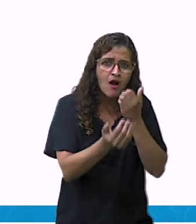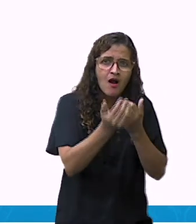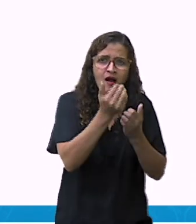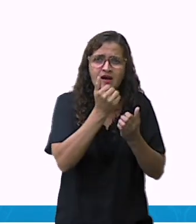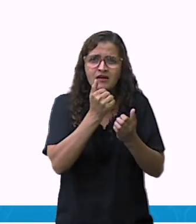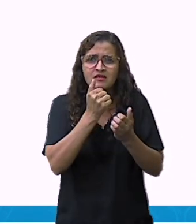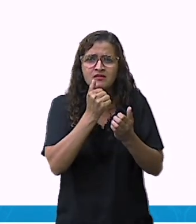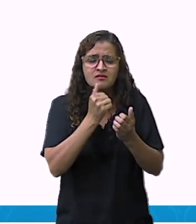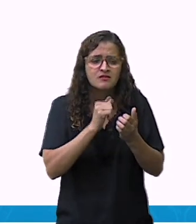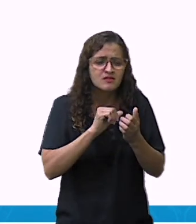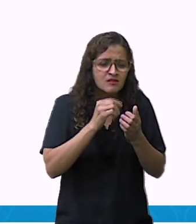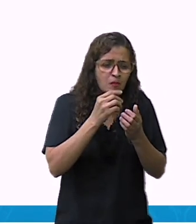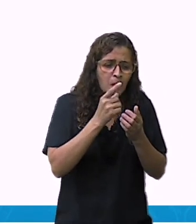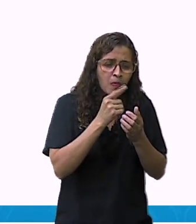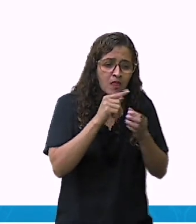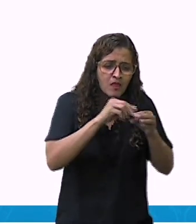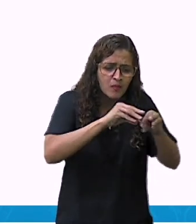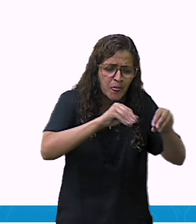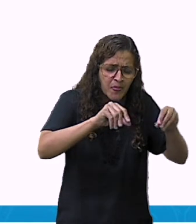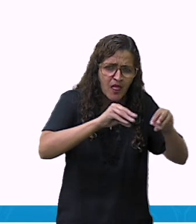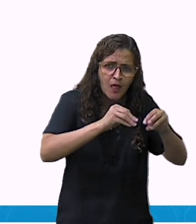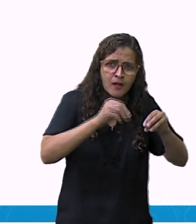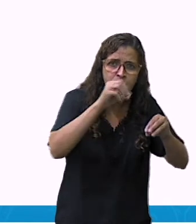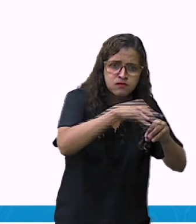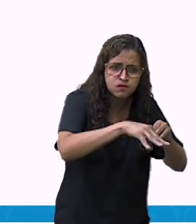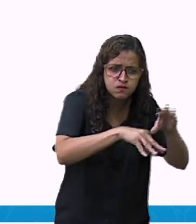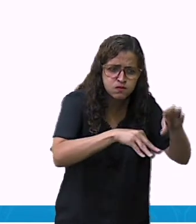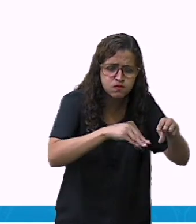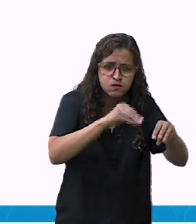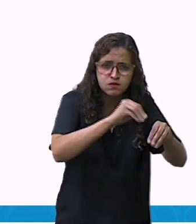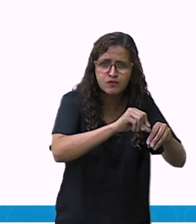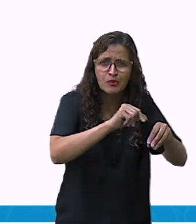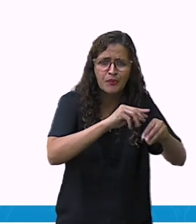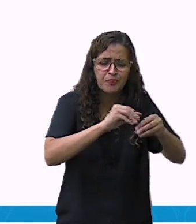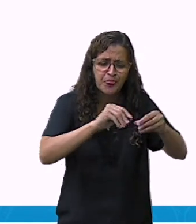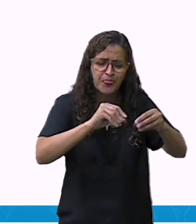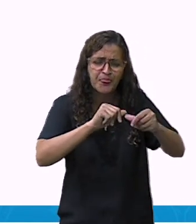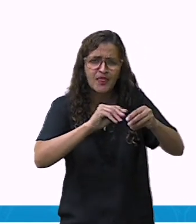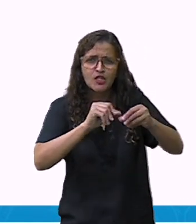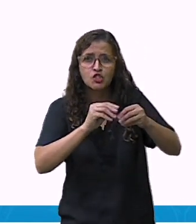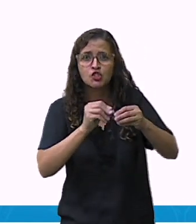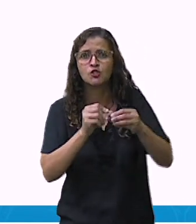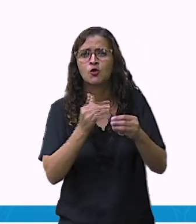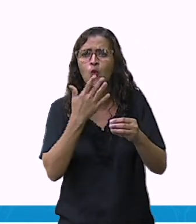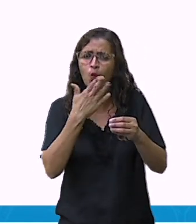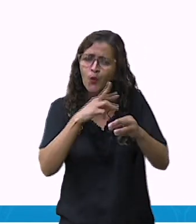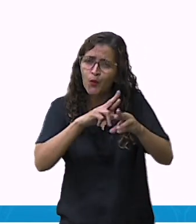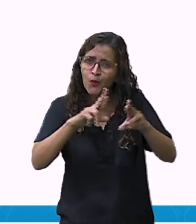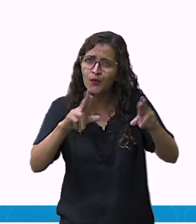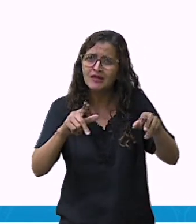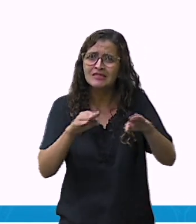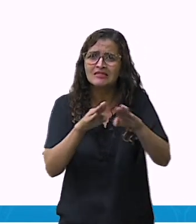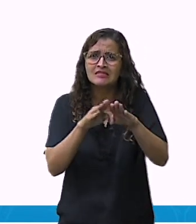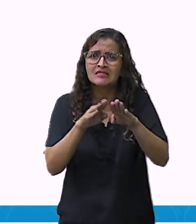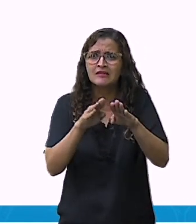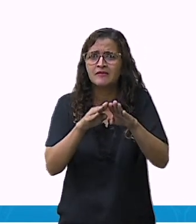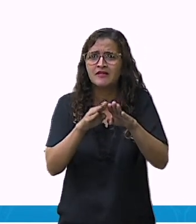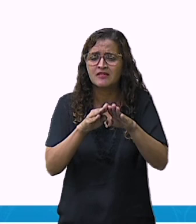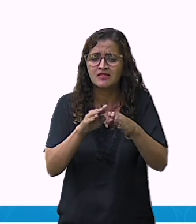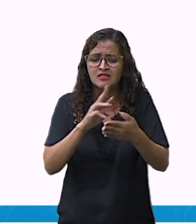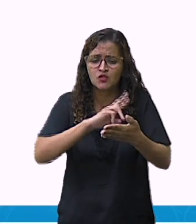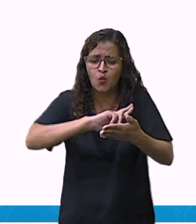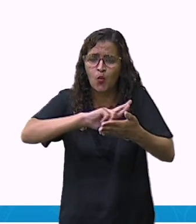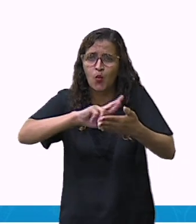que quebram a matéria orgânica, gerando substâncias menores e mais simples.